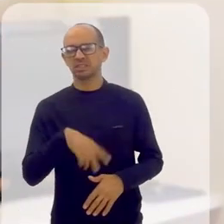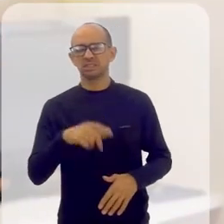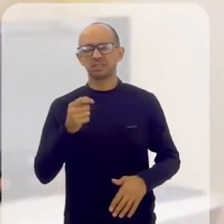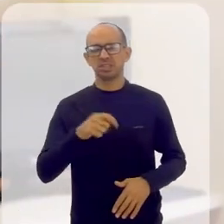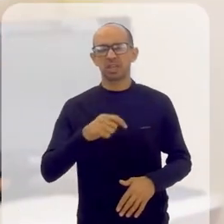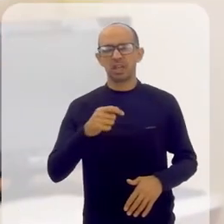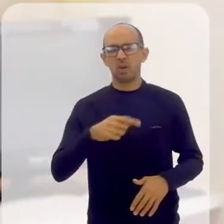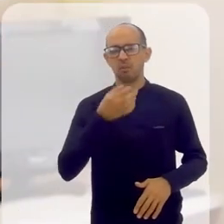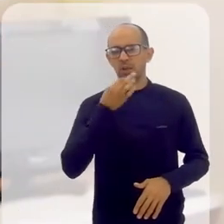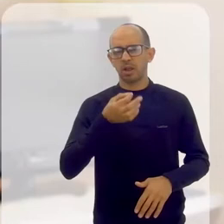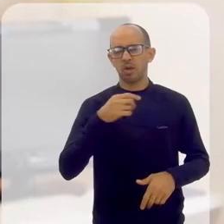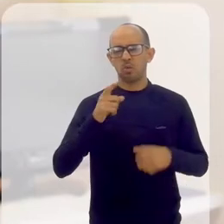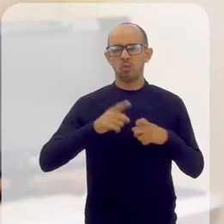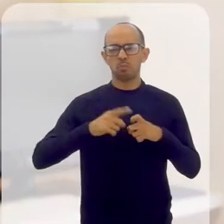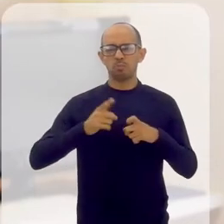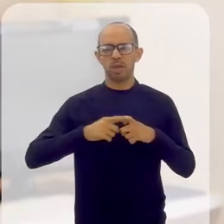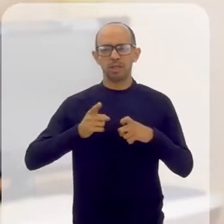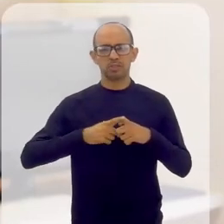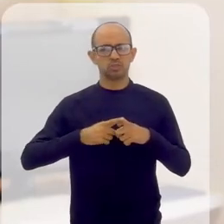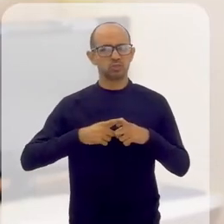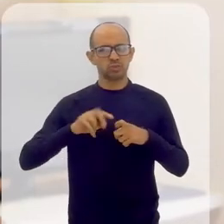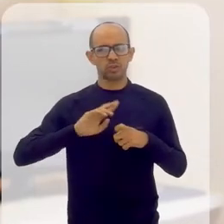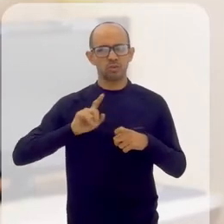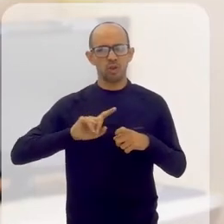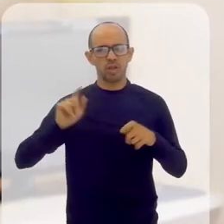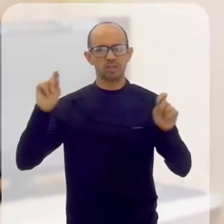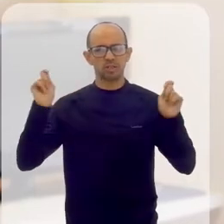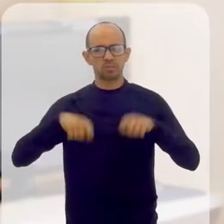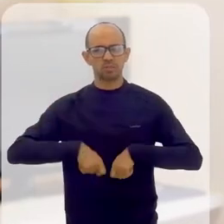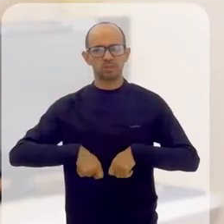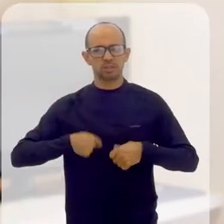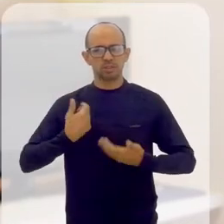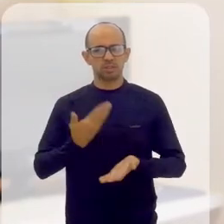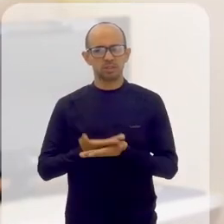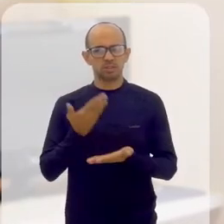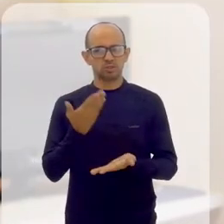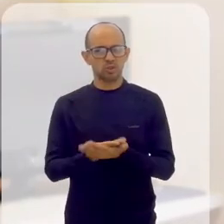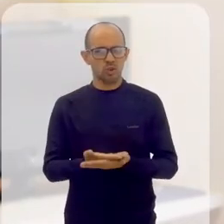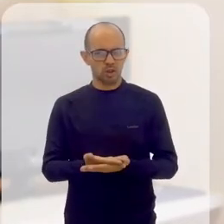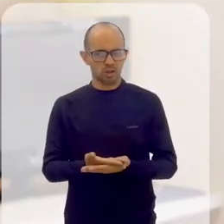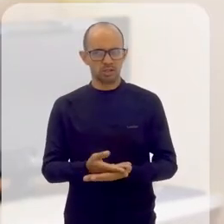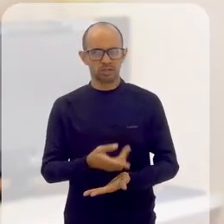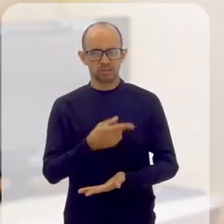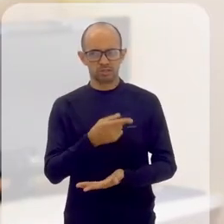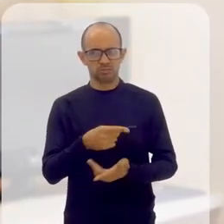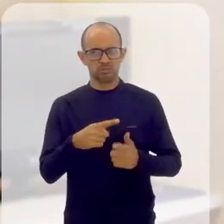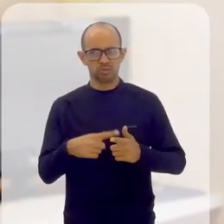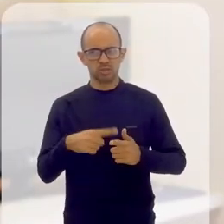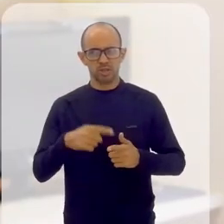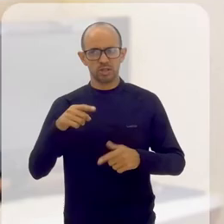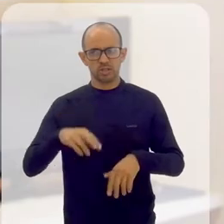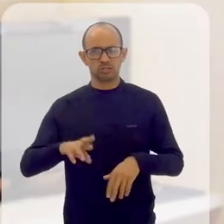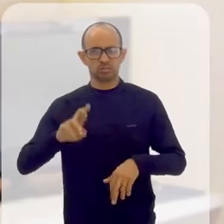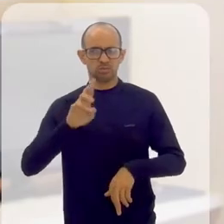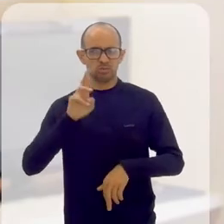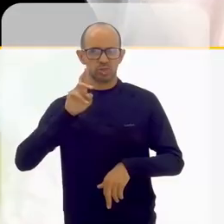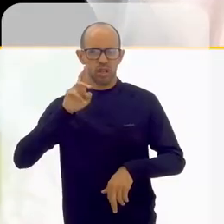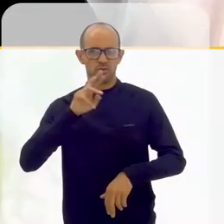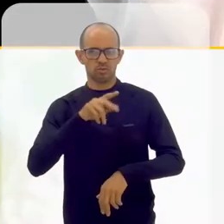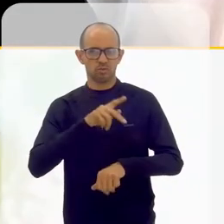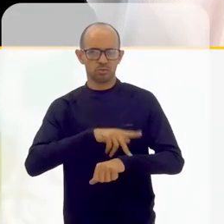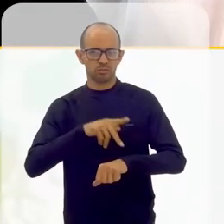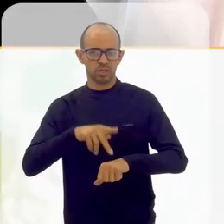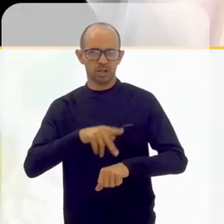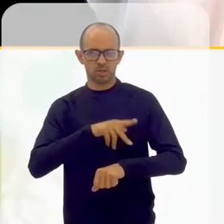diagnóstico clínico que não é de competência das escolas, as escolas trabalham o pedagógico,